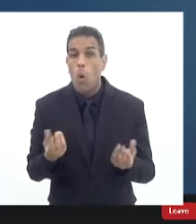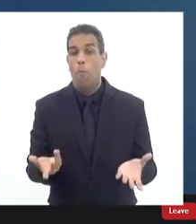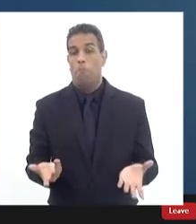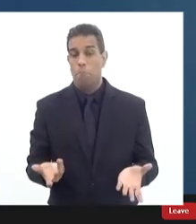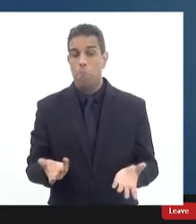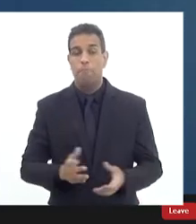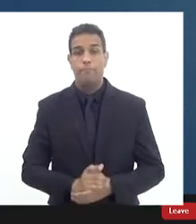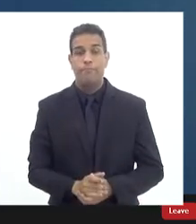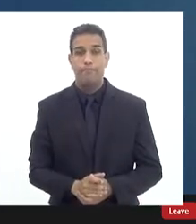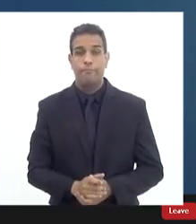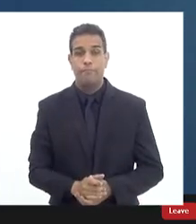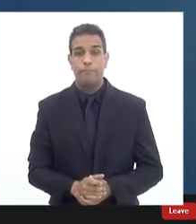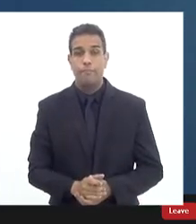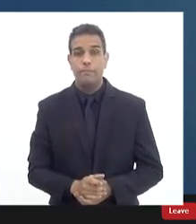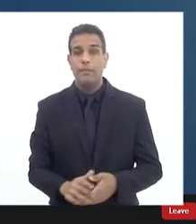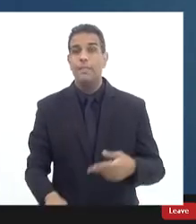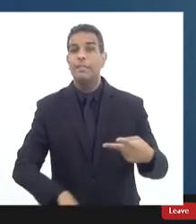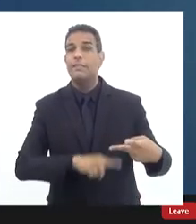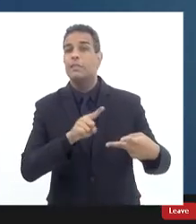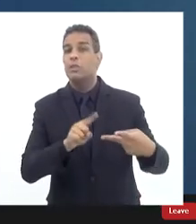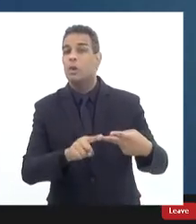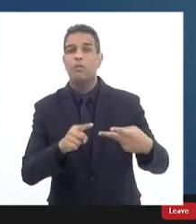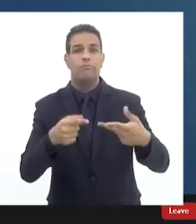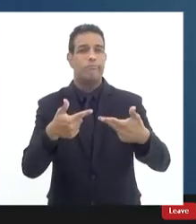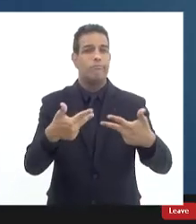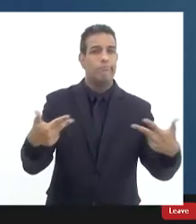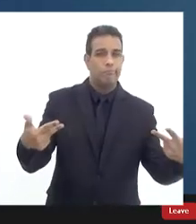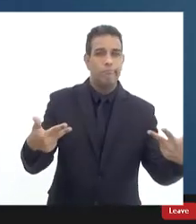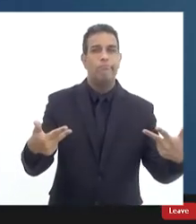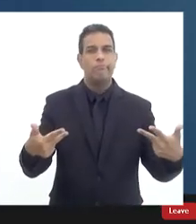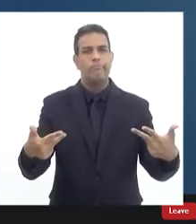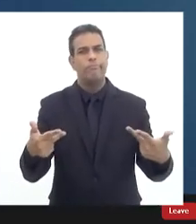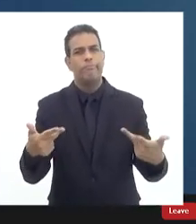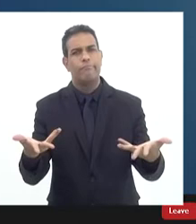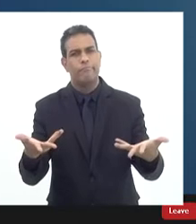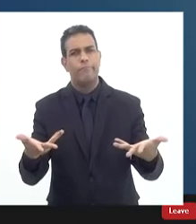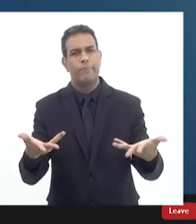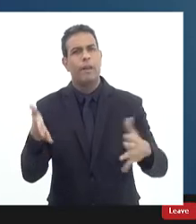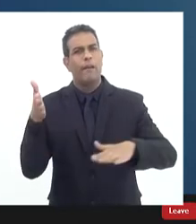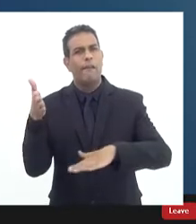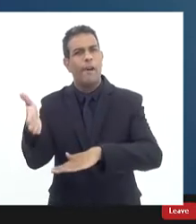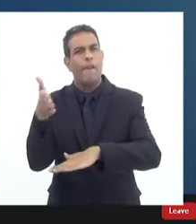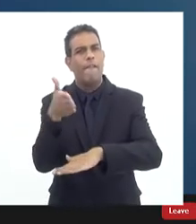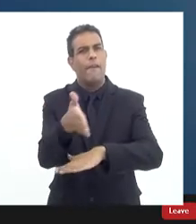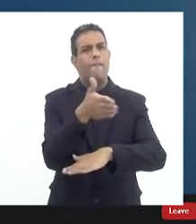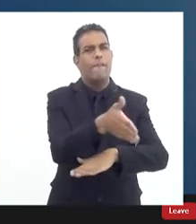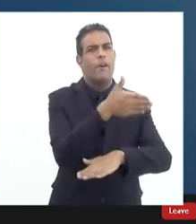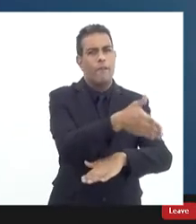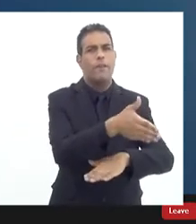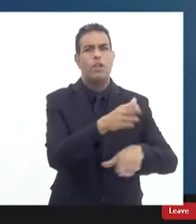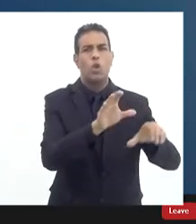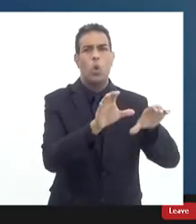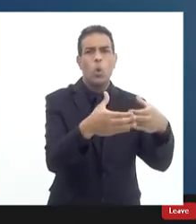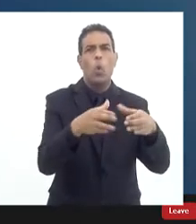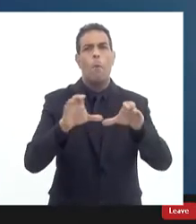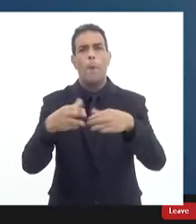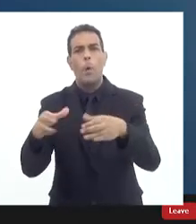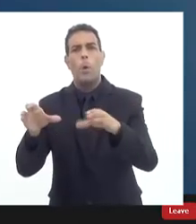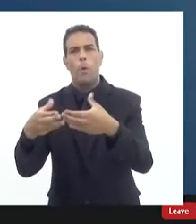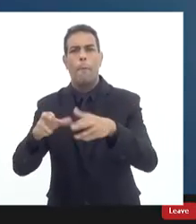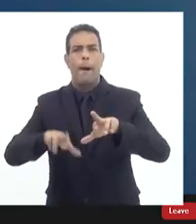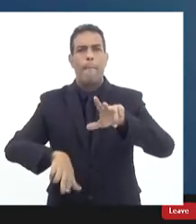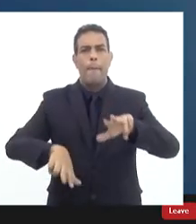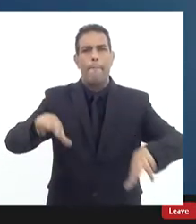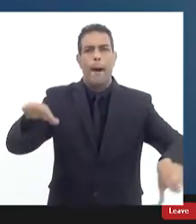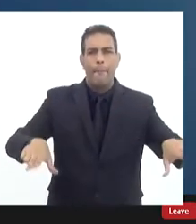e a outra coisa eu tenho ido muito às comunidades o meu trabalho é muito esse diante